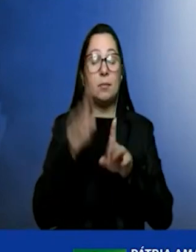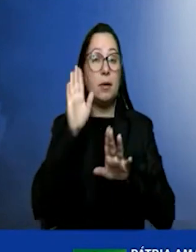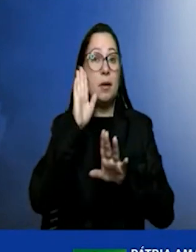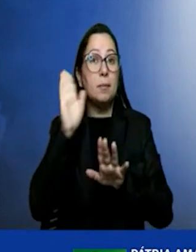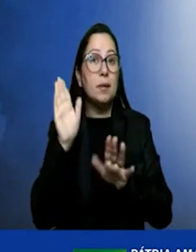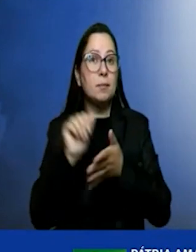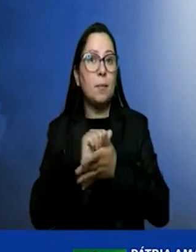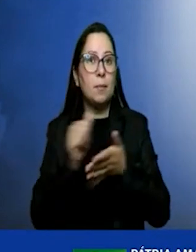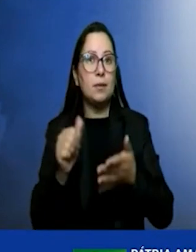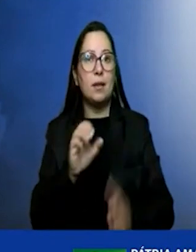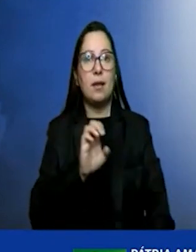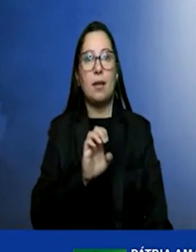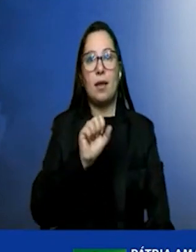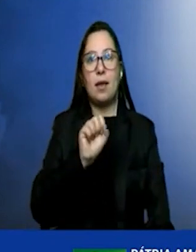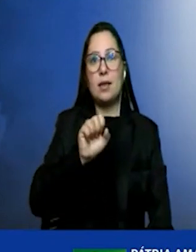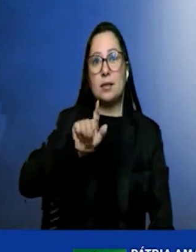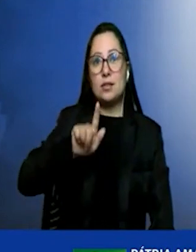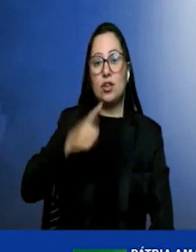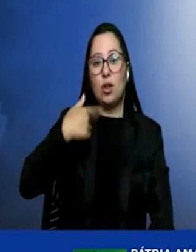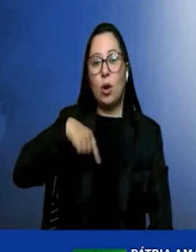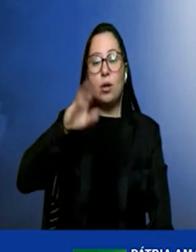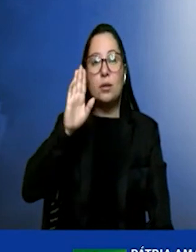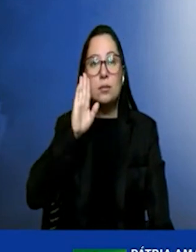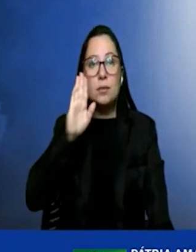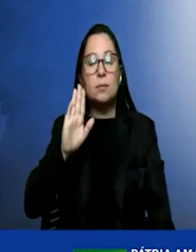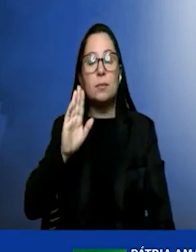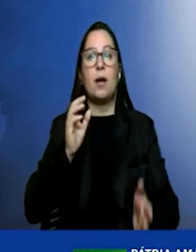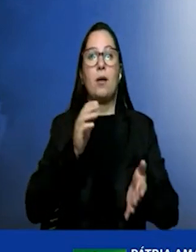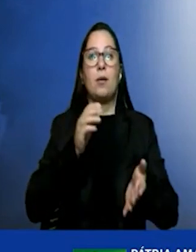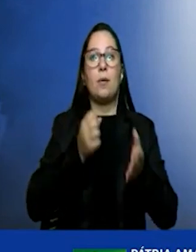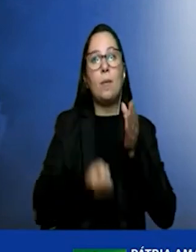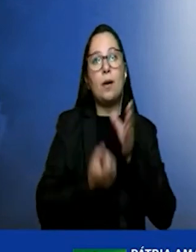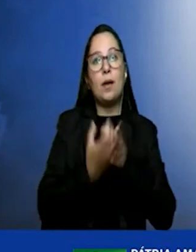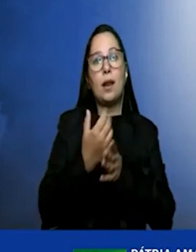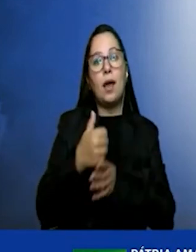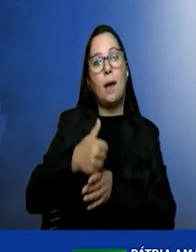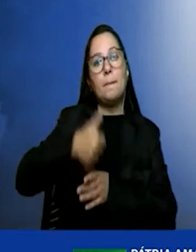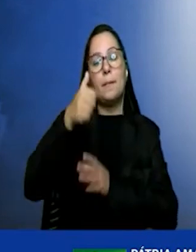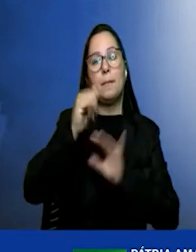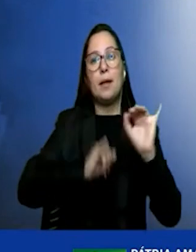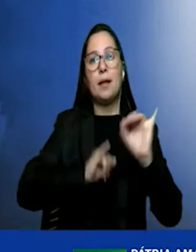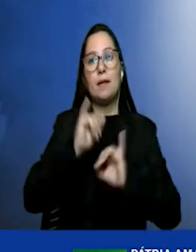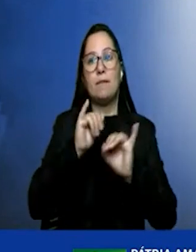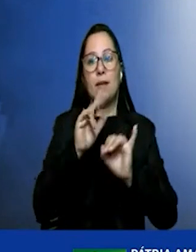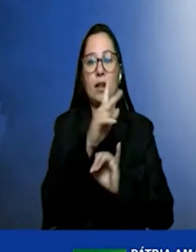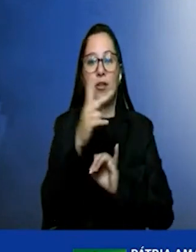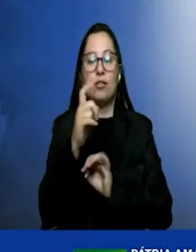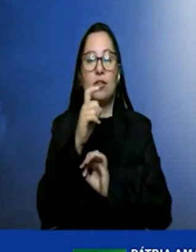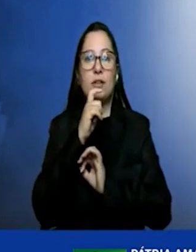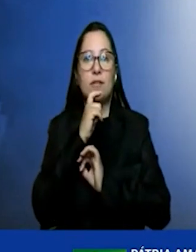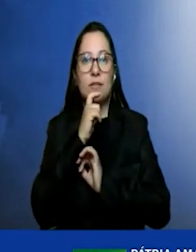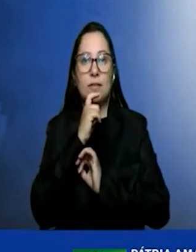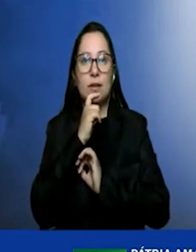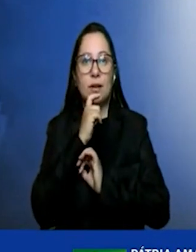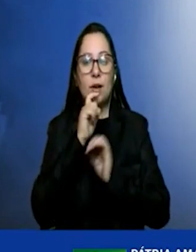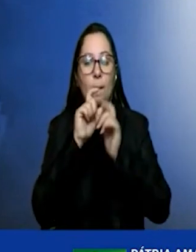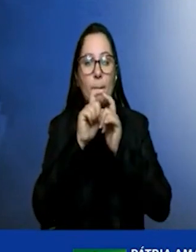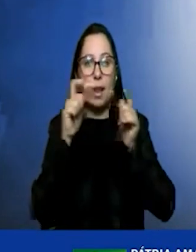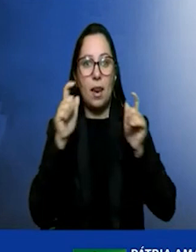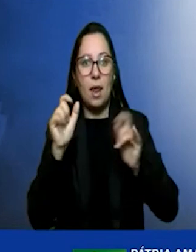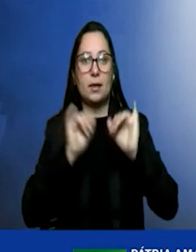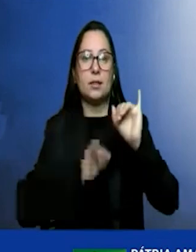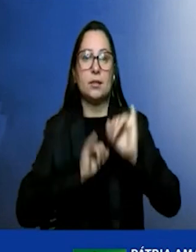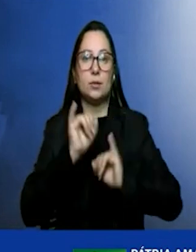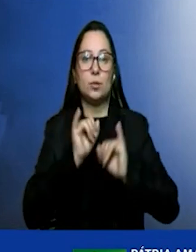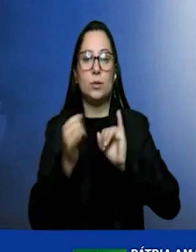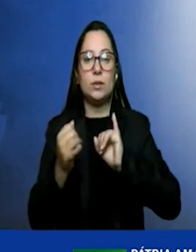foi pioneira a construir a primeira fábrica de hidrogênio verde em escala industrial do mundo.